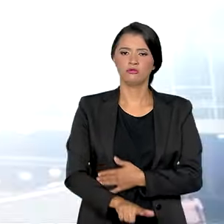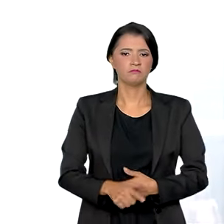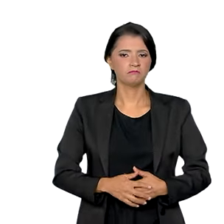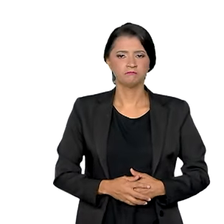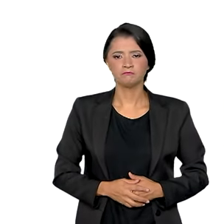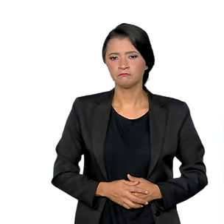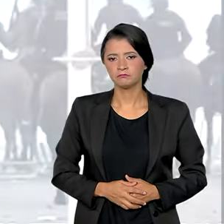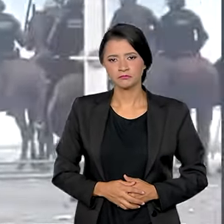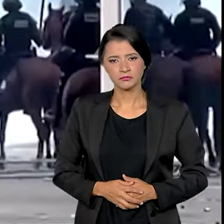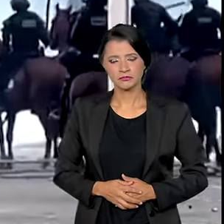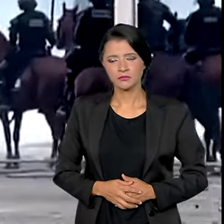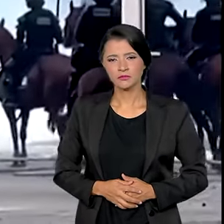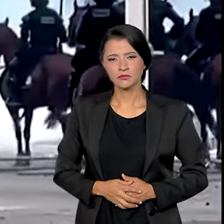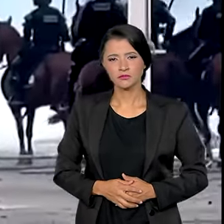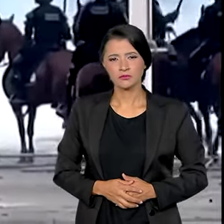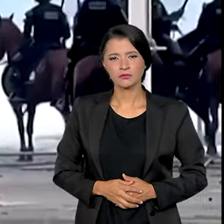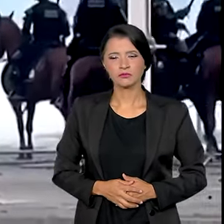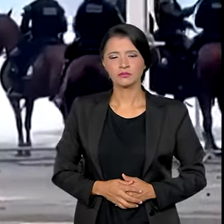repetir.